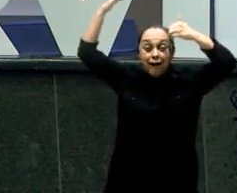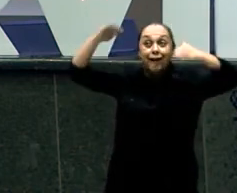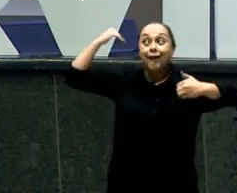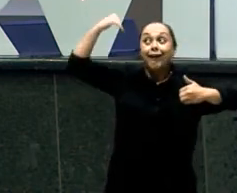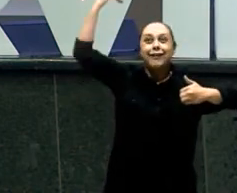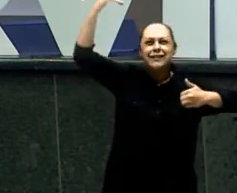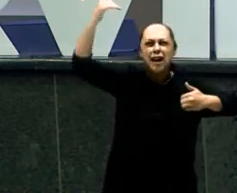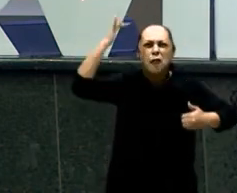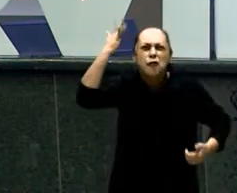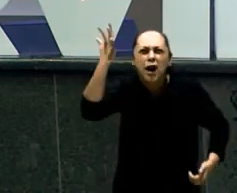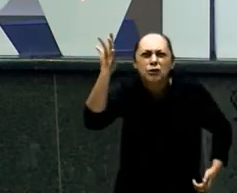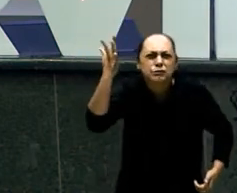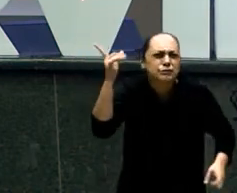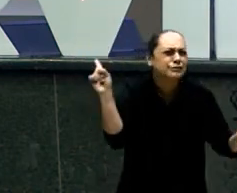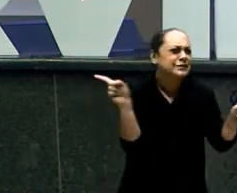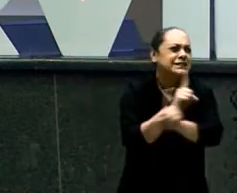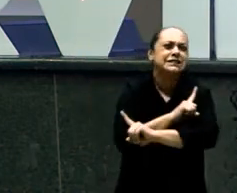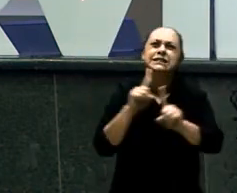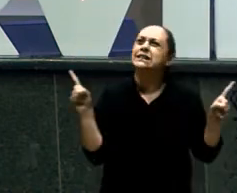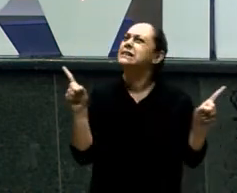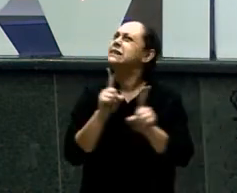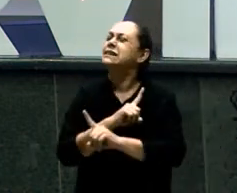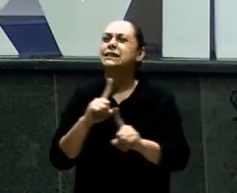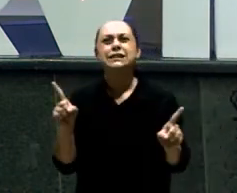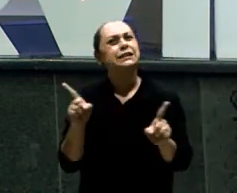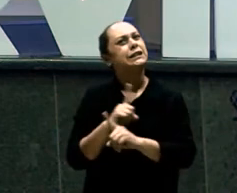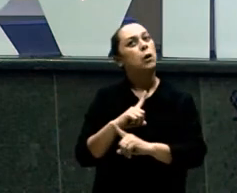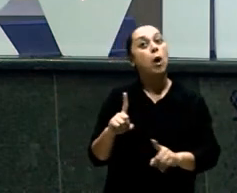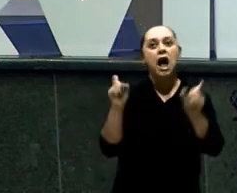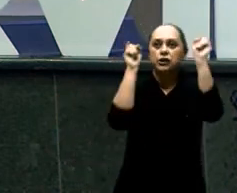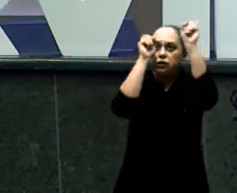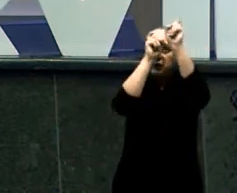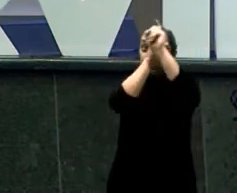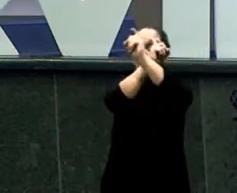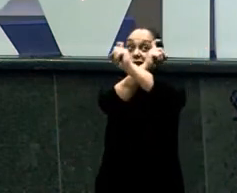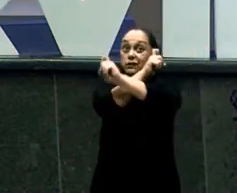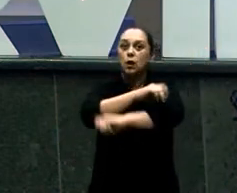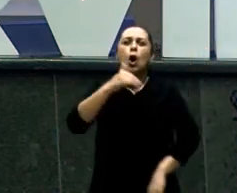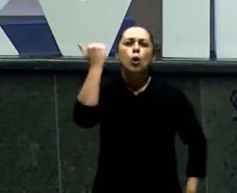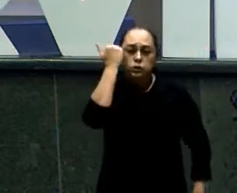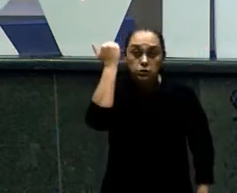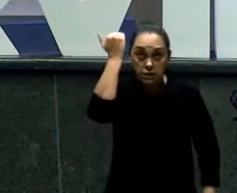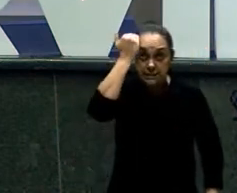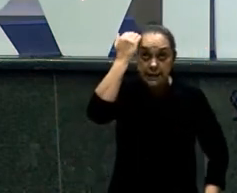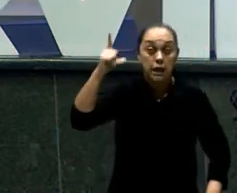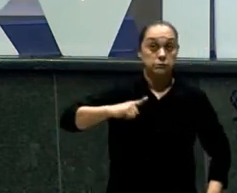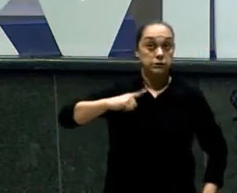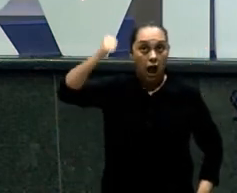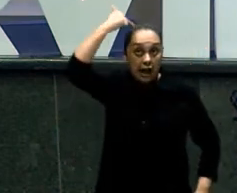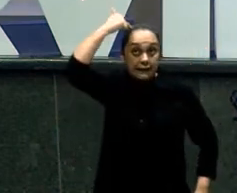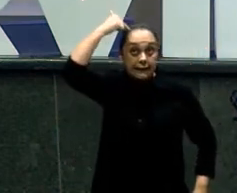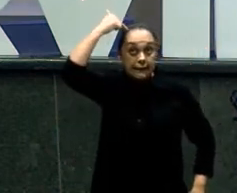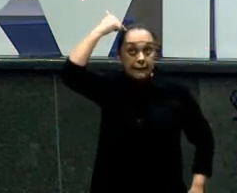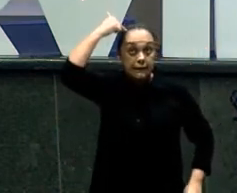Hipófise A hipófise É uma glândula Responsável Pelo Crescimento É ela